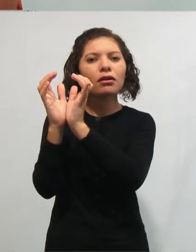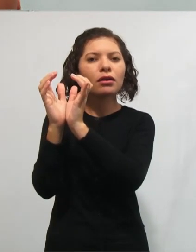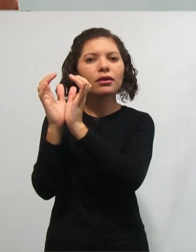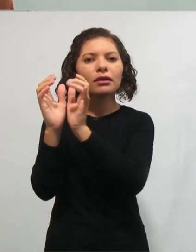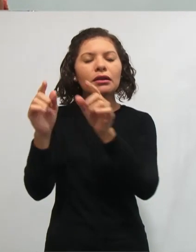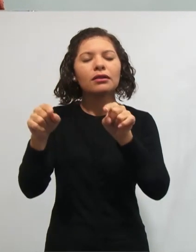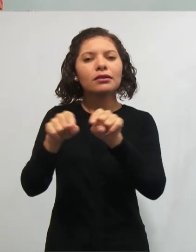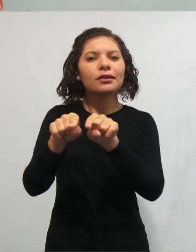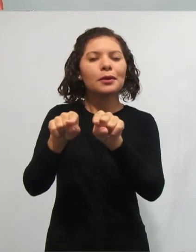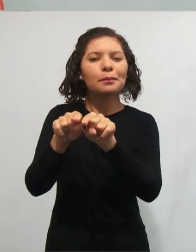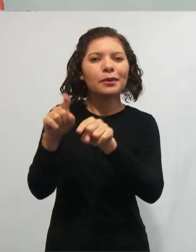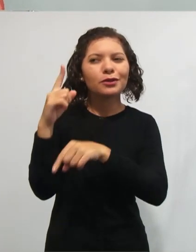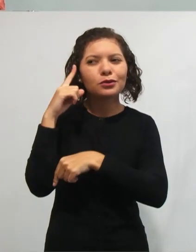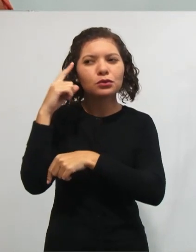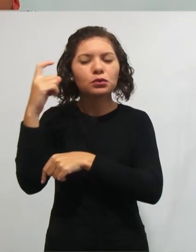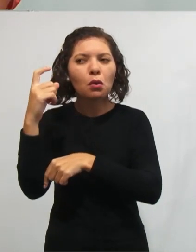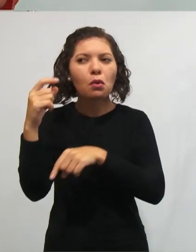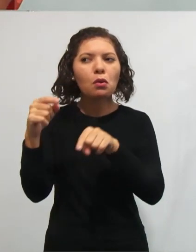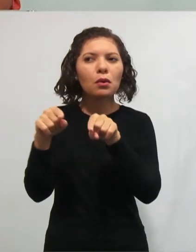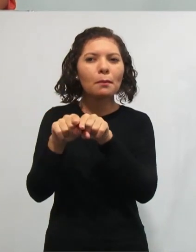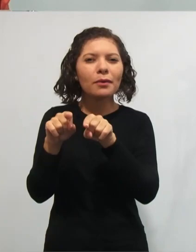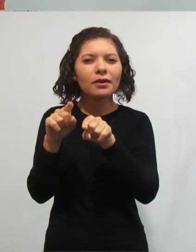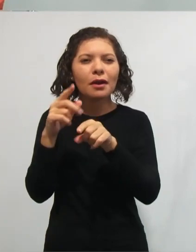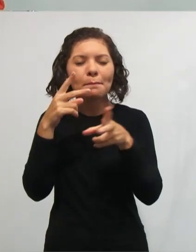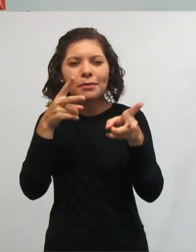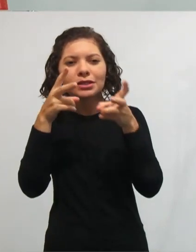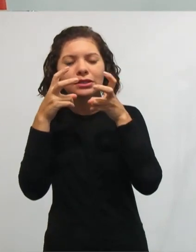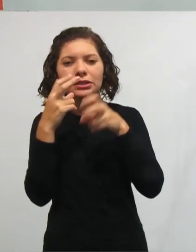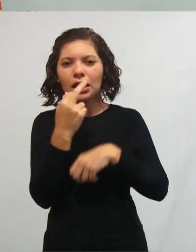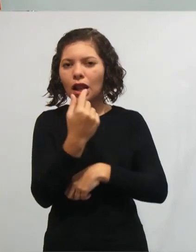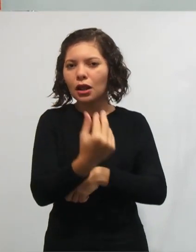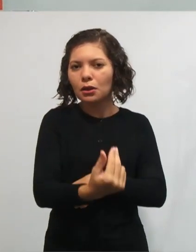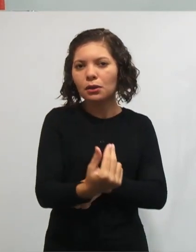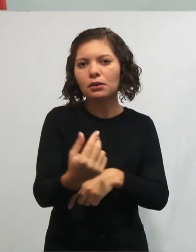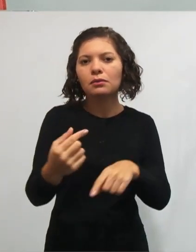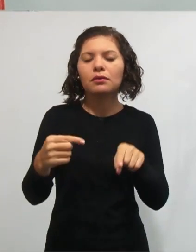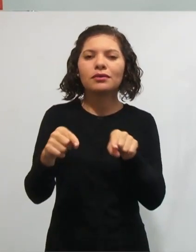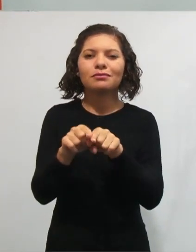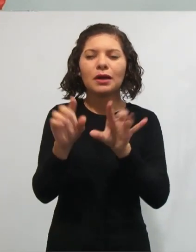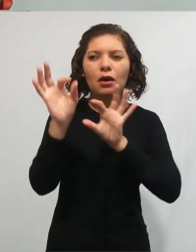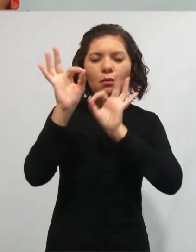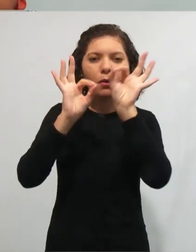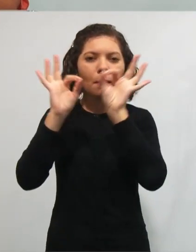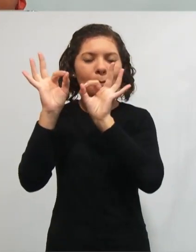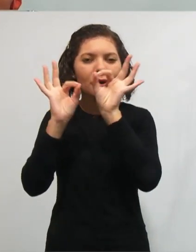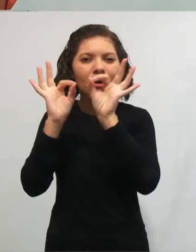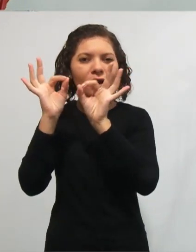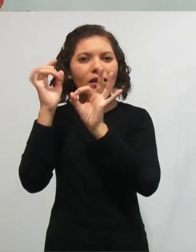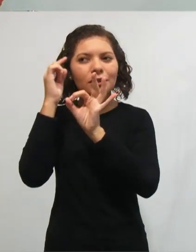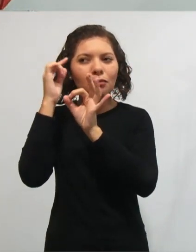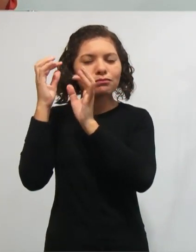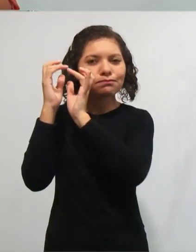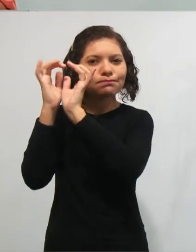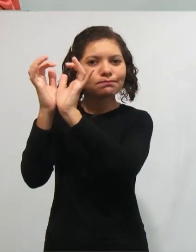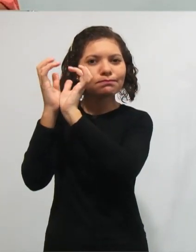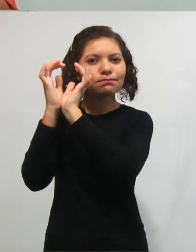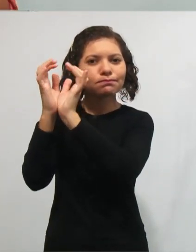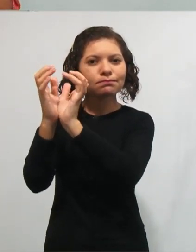funcionalidade da língua, da organização e a sistematização das ideias para que ele produza